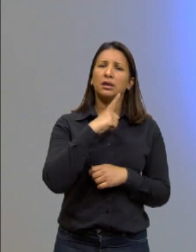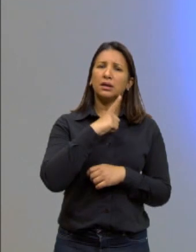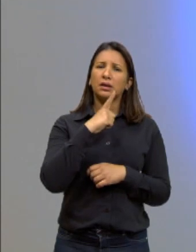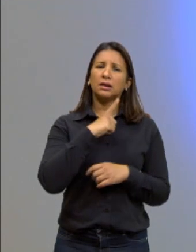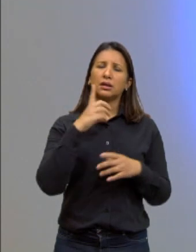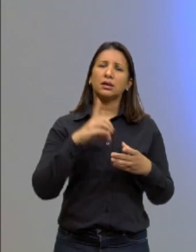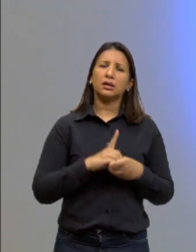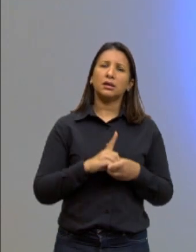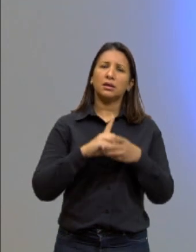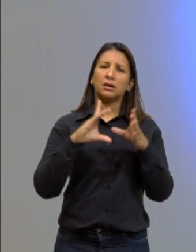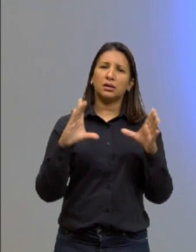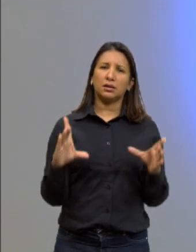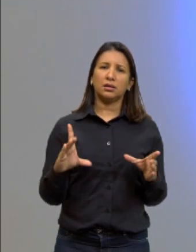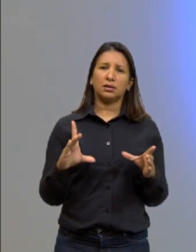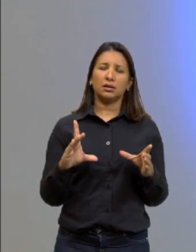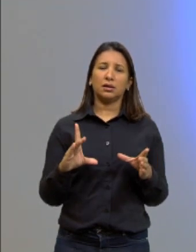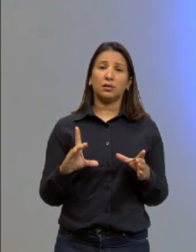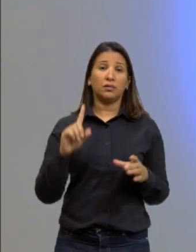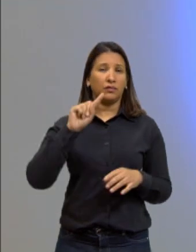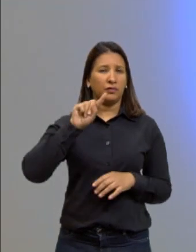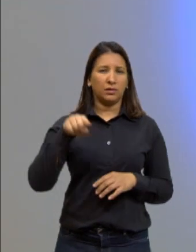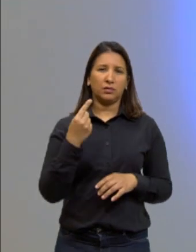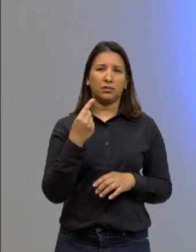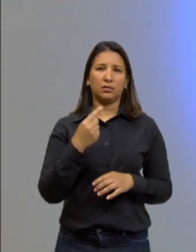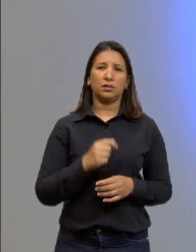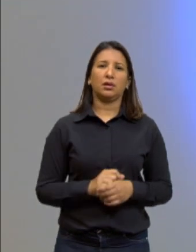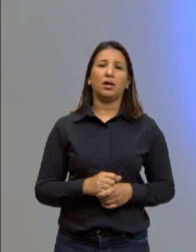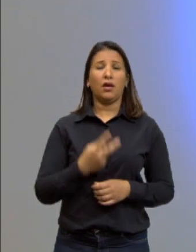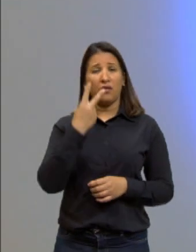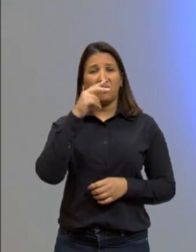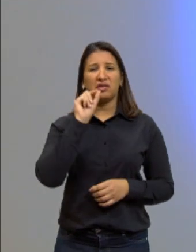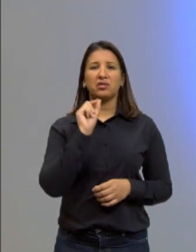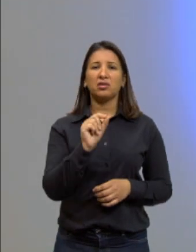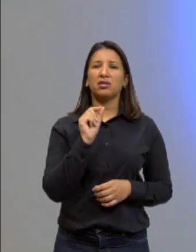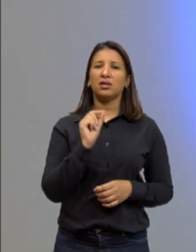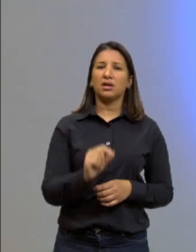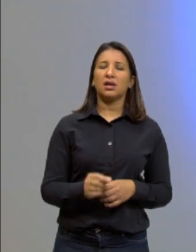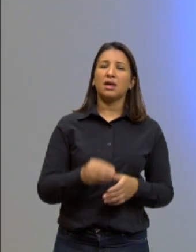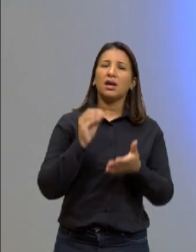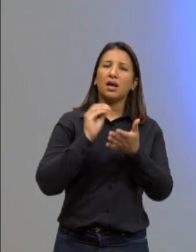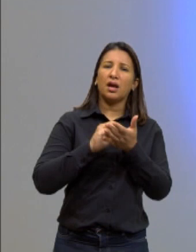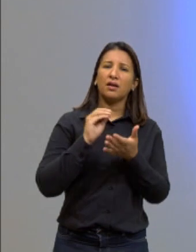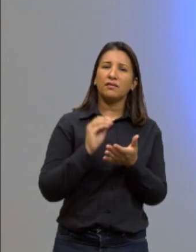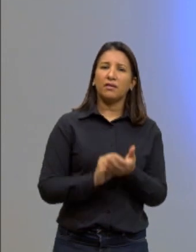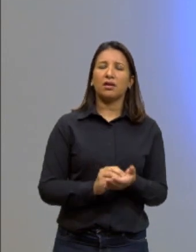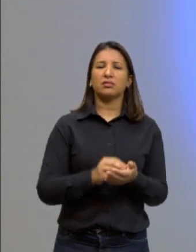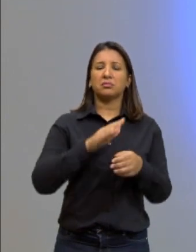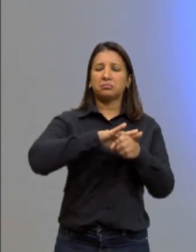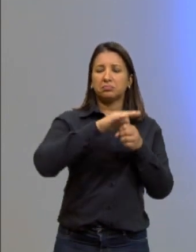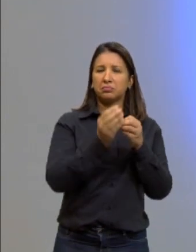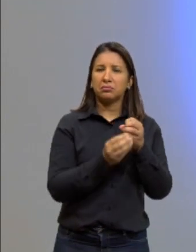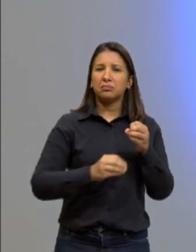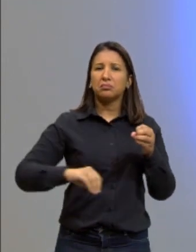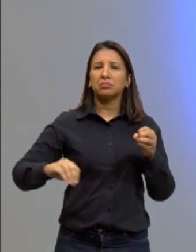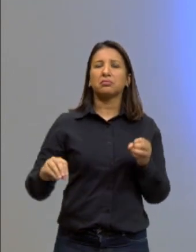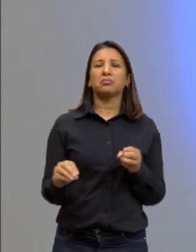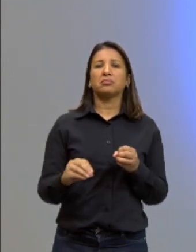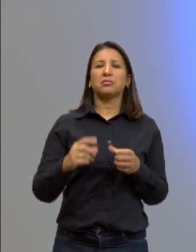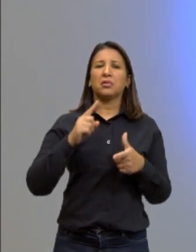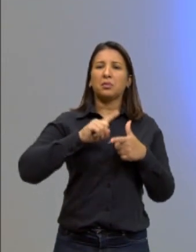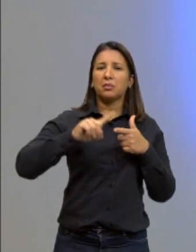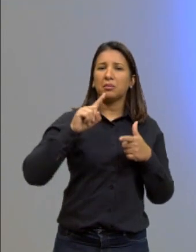democratização, vírgula, visto que a ausência do saneamento traz graves